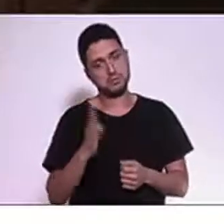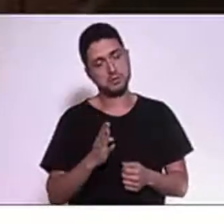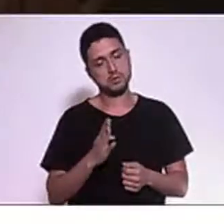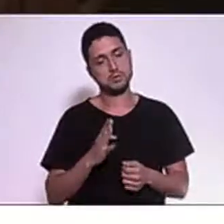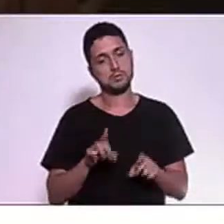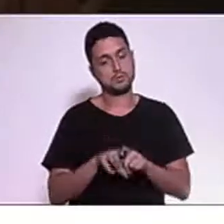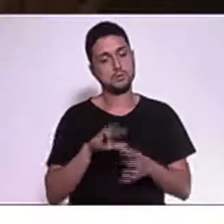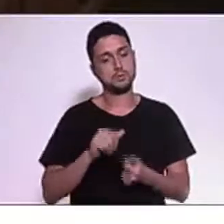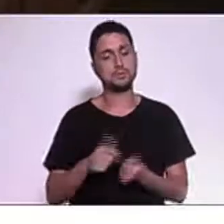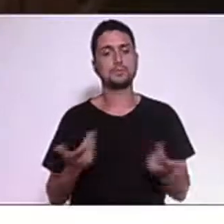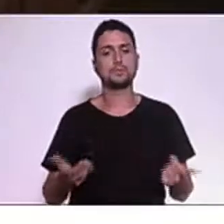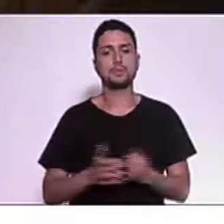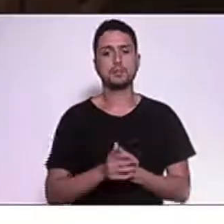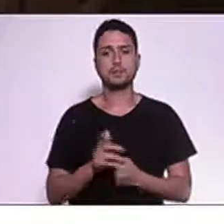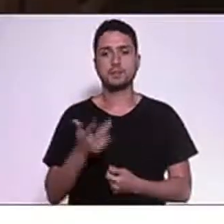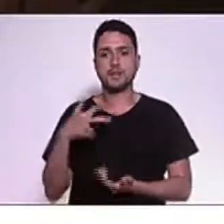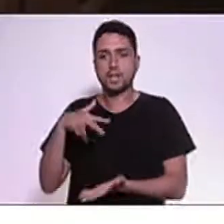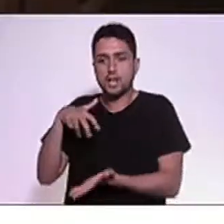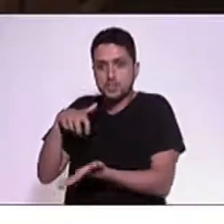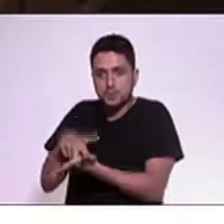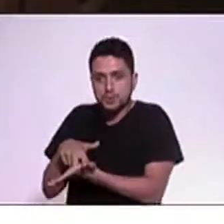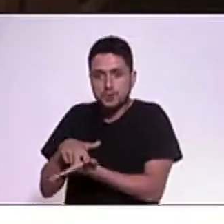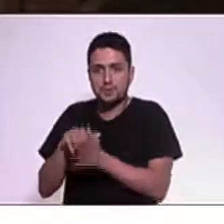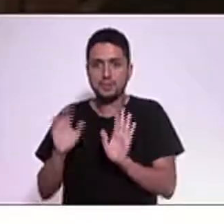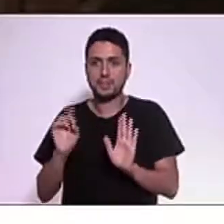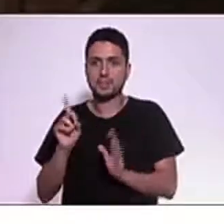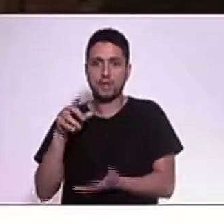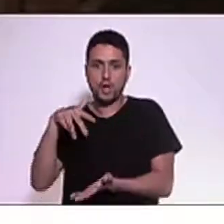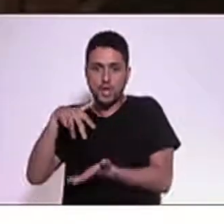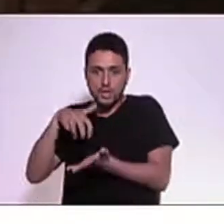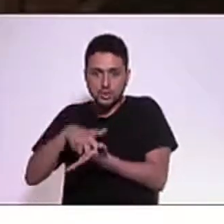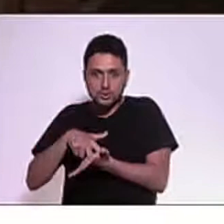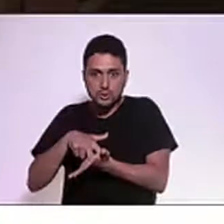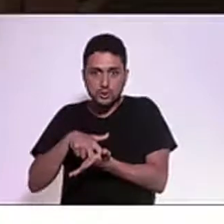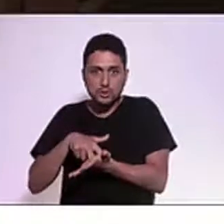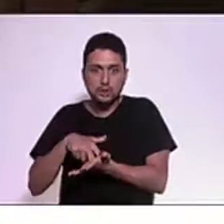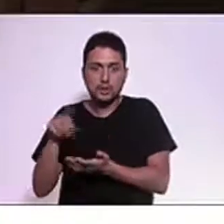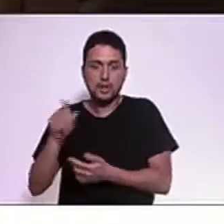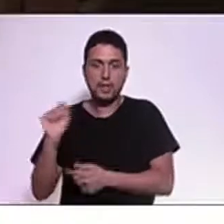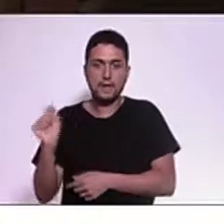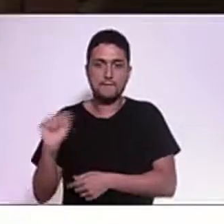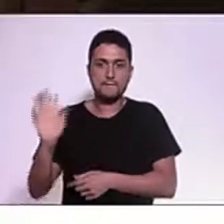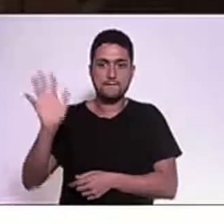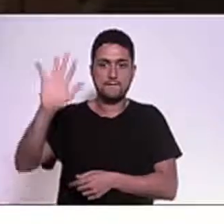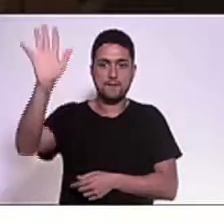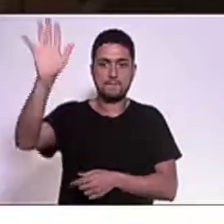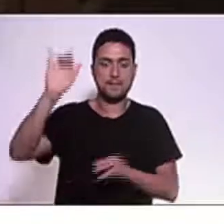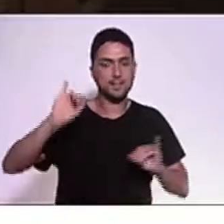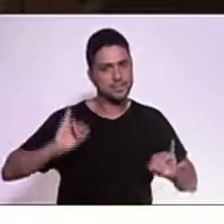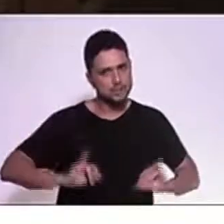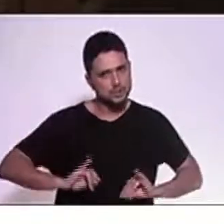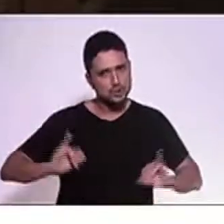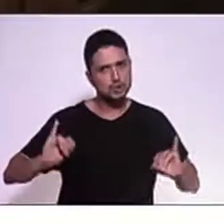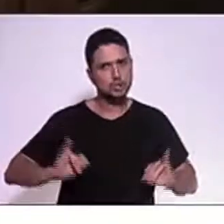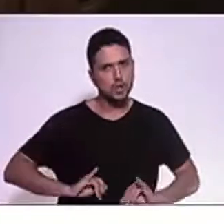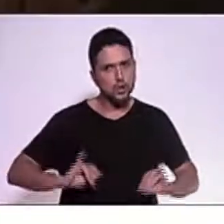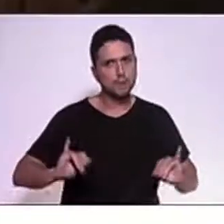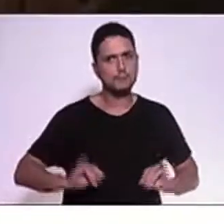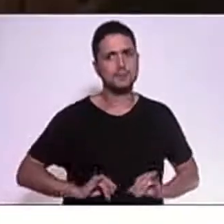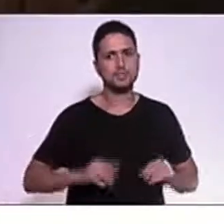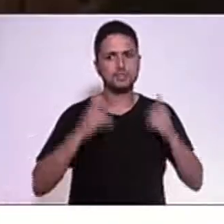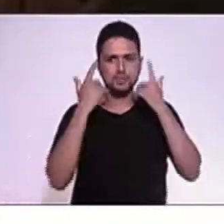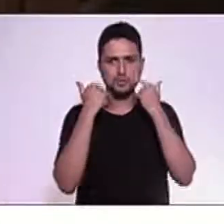do Gabigol, mas não se ajoelhou, por exemplo, diante da favela que tanto sofre, que tanto chora,